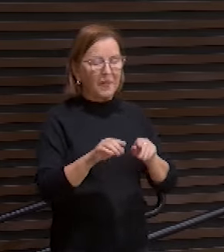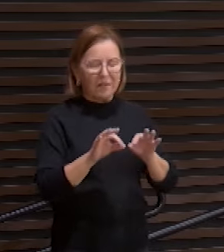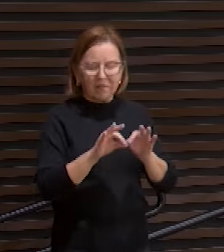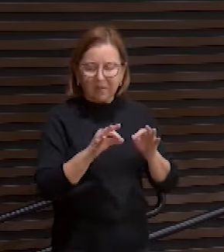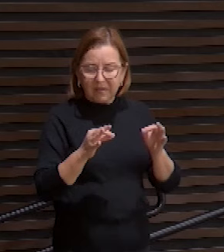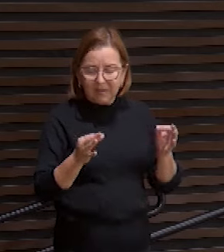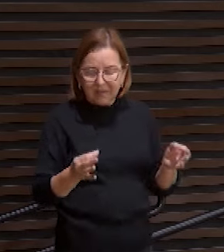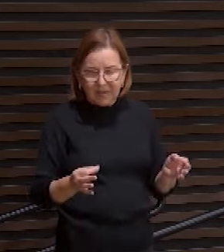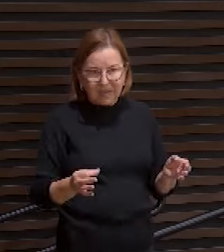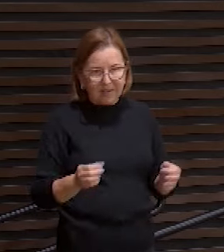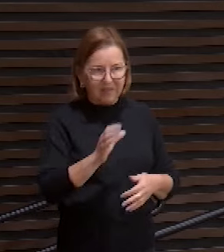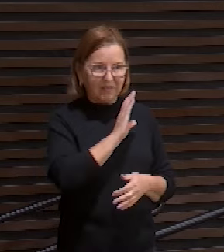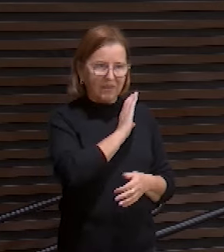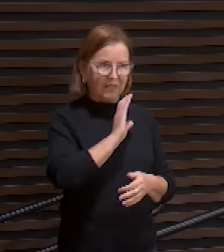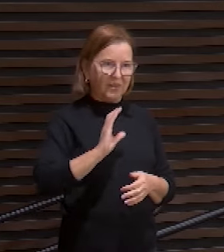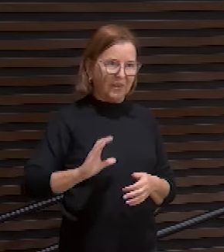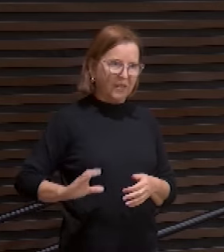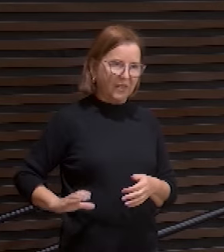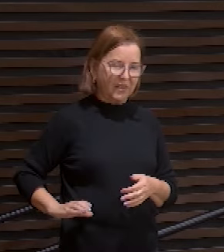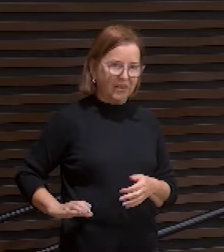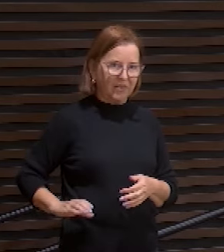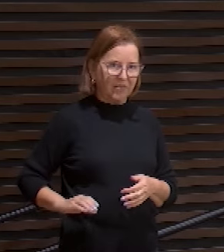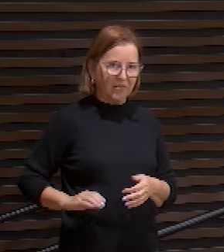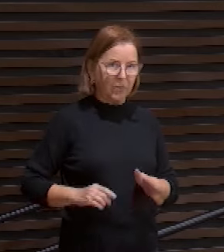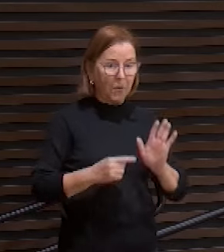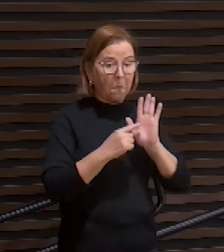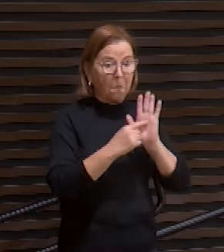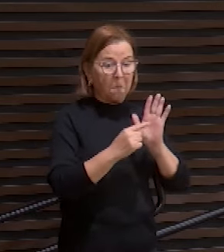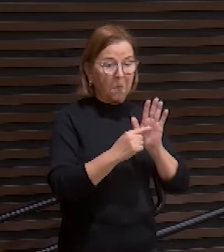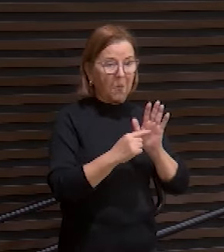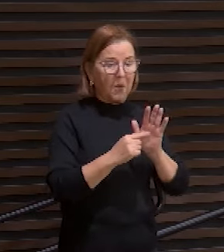expõe a vaidade humana.